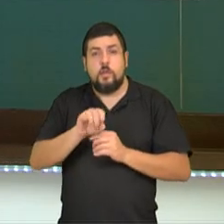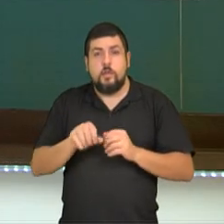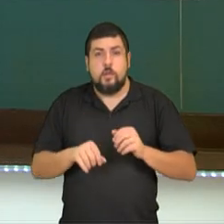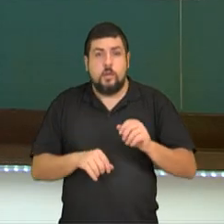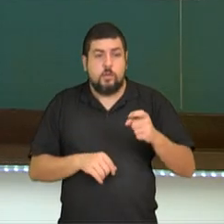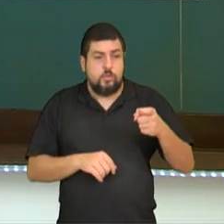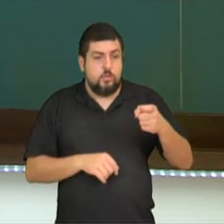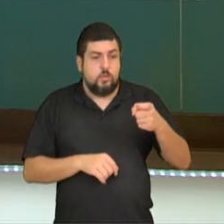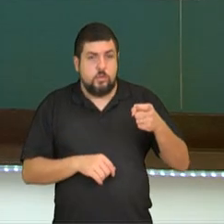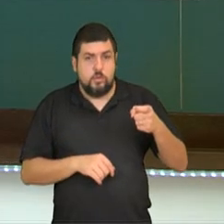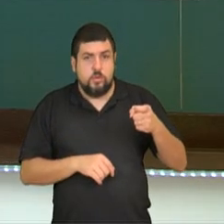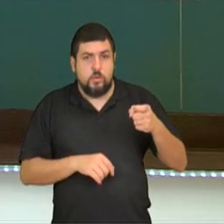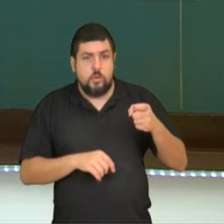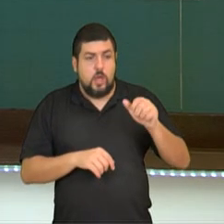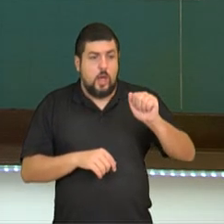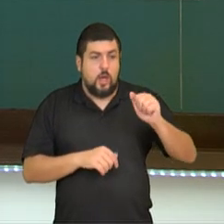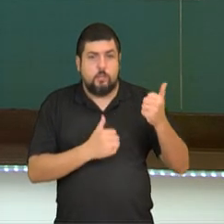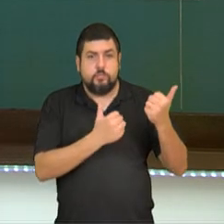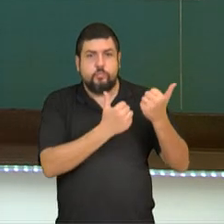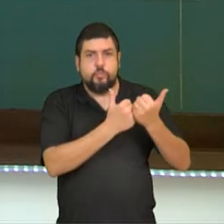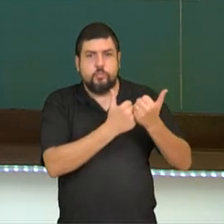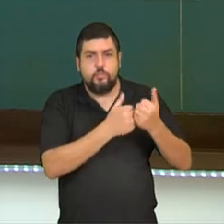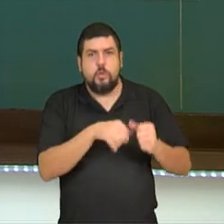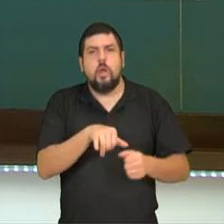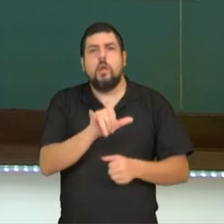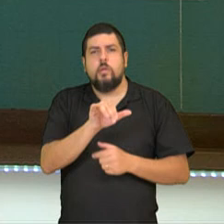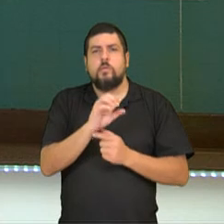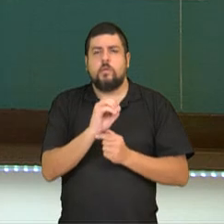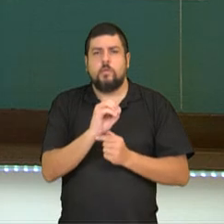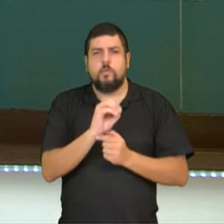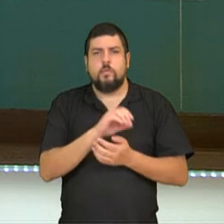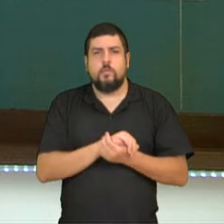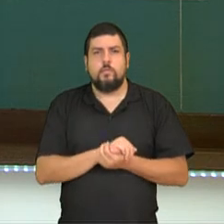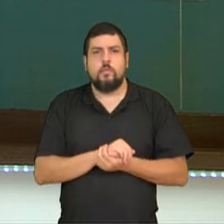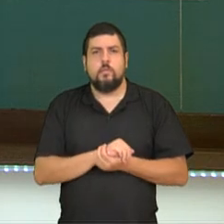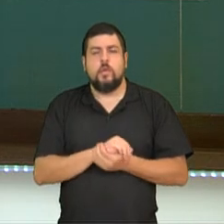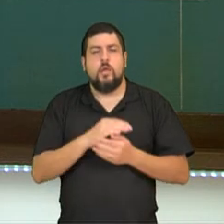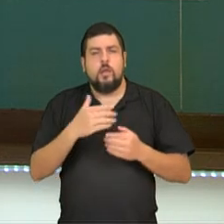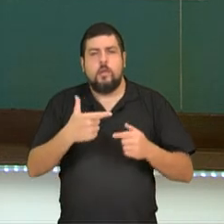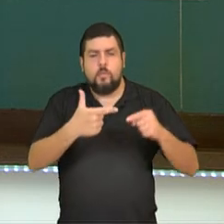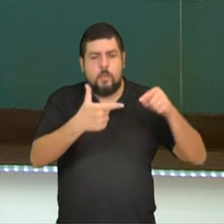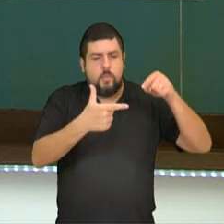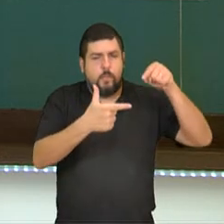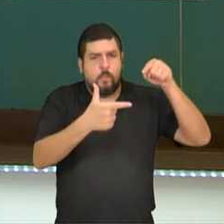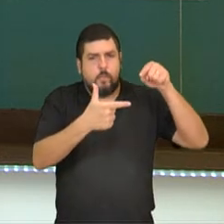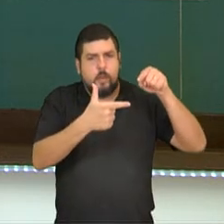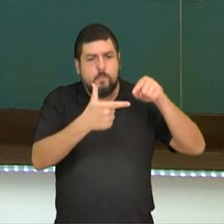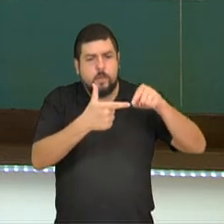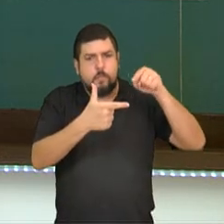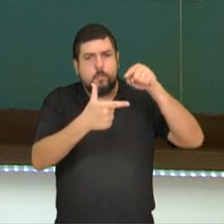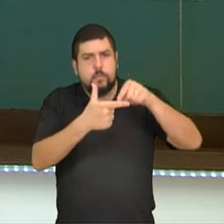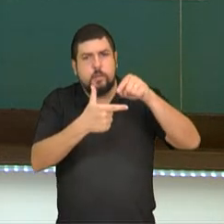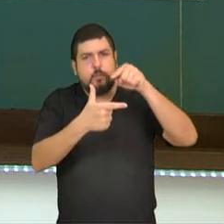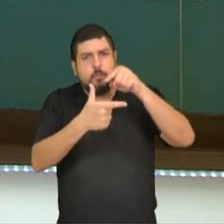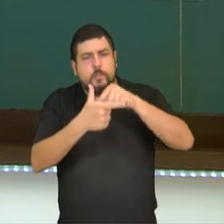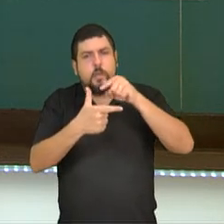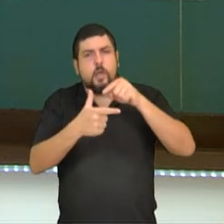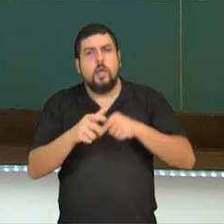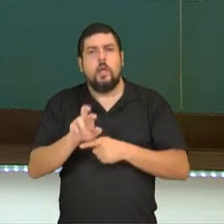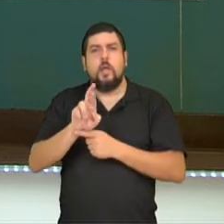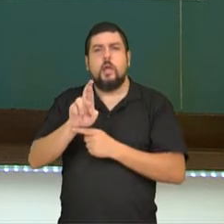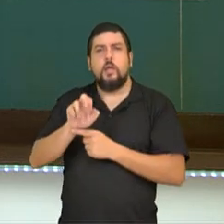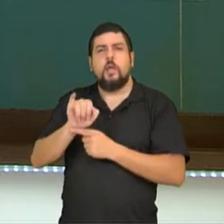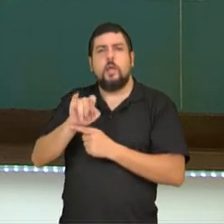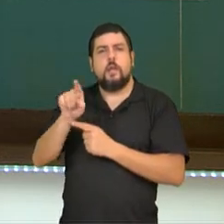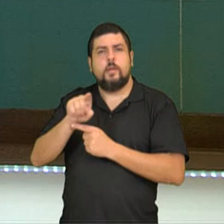o y é zero. Então nós temos três pontinhos e esses pontinhos são as raízes desta função, tá bom? Neste gráfico aqui.